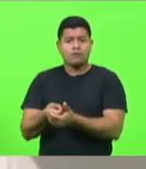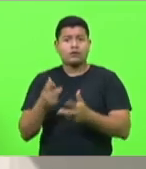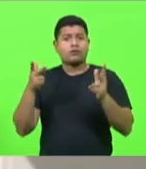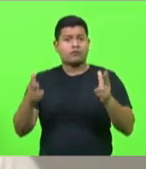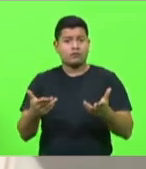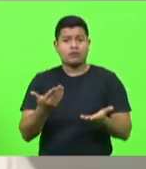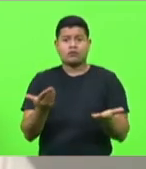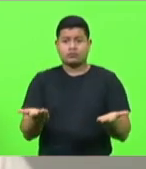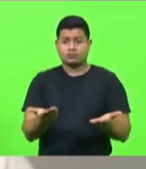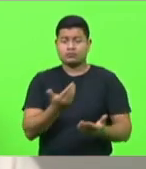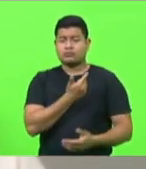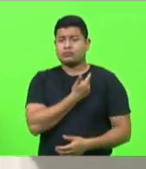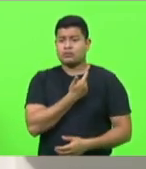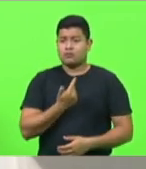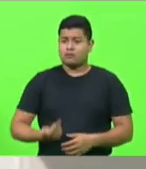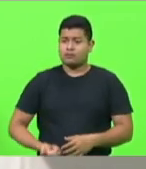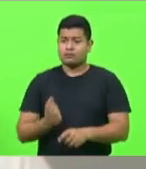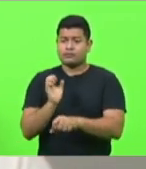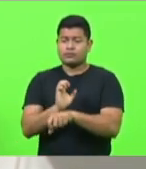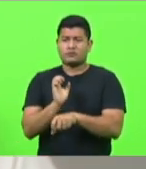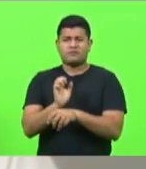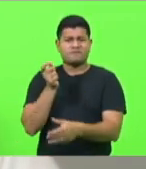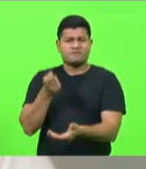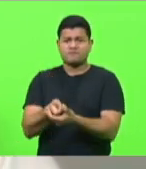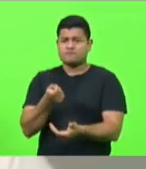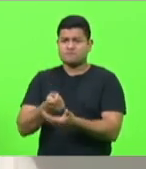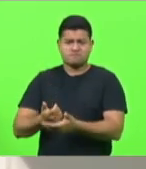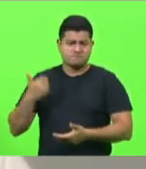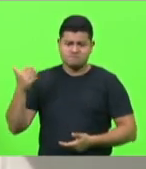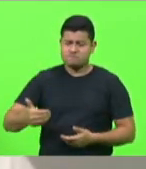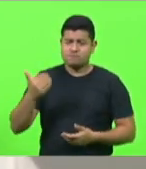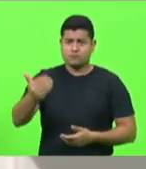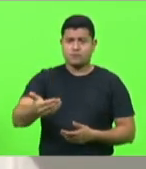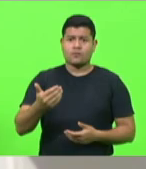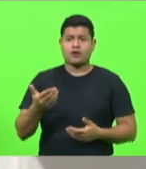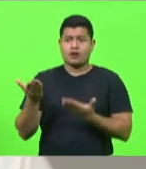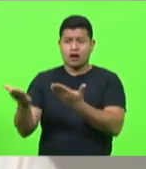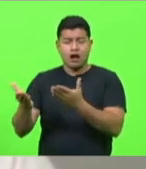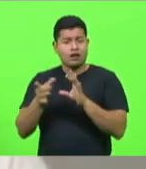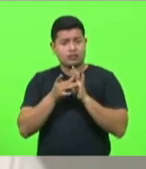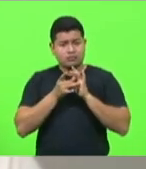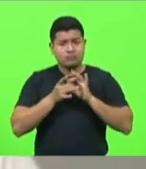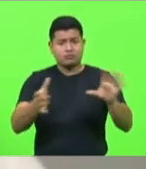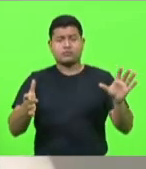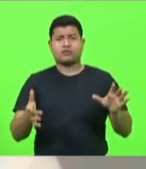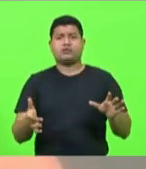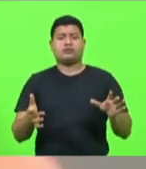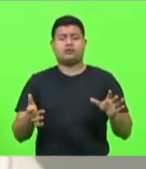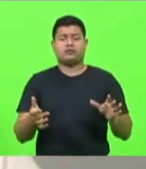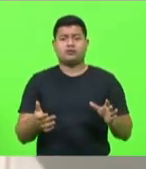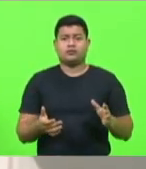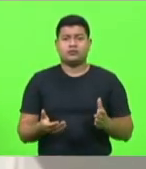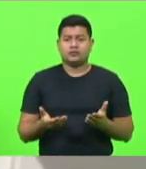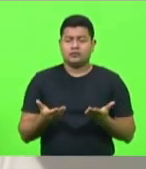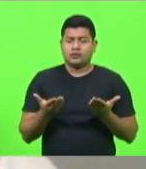cobrando insistentemente, para que devolvam os catarinenses essa liberdade